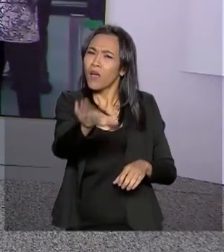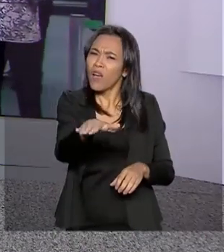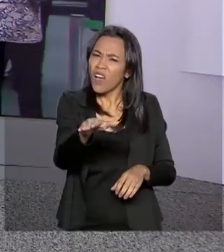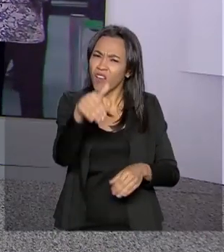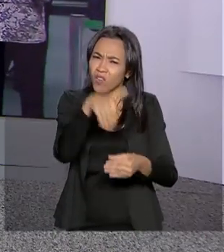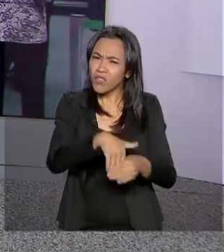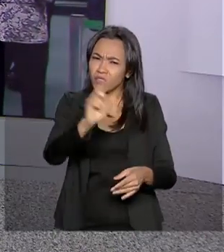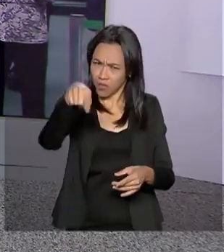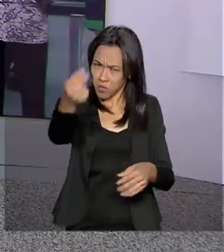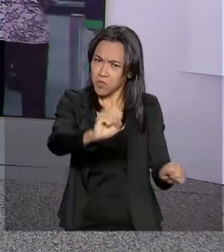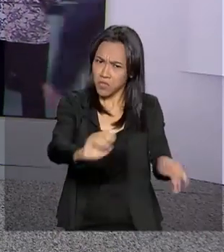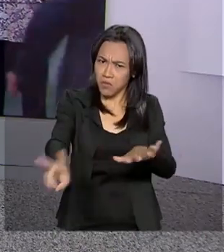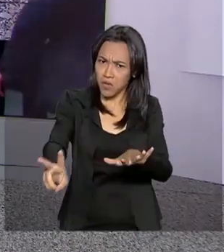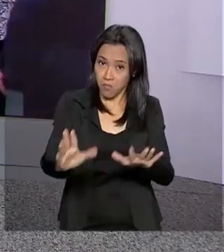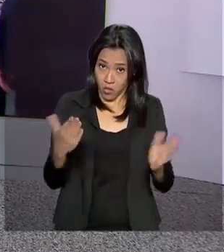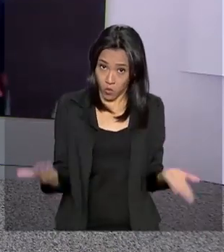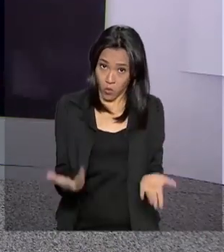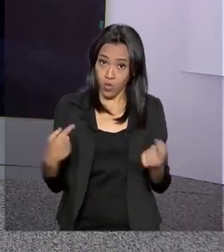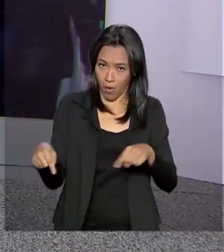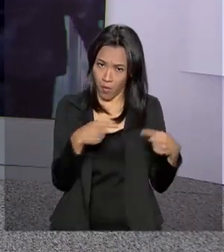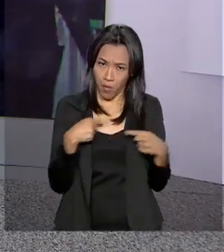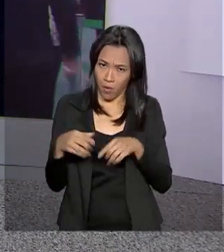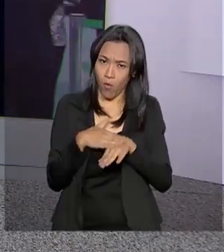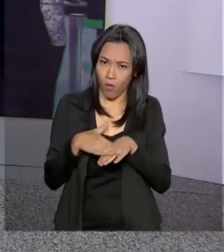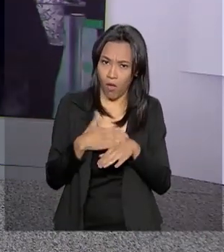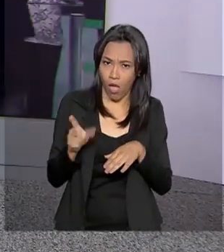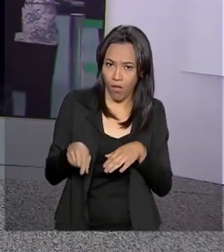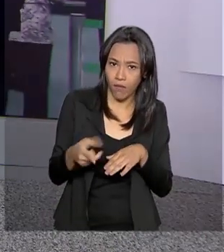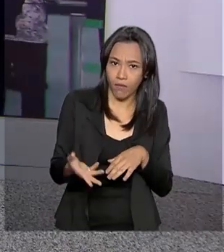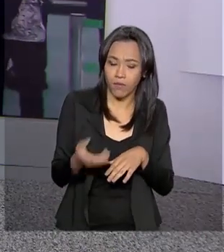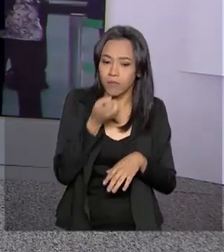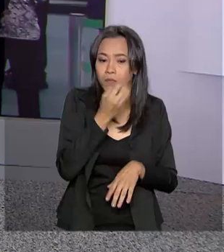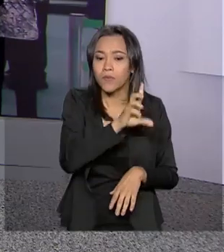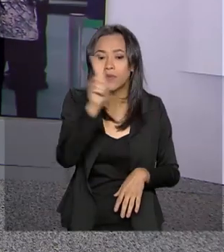semana que vem, mas a discussão começa hoje, é isso? Bom dia.